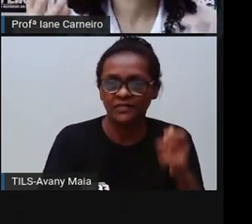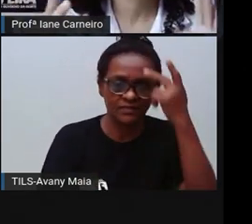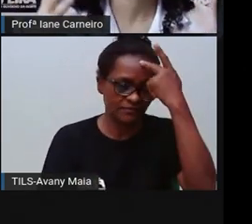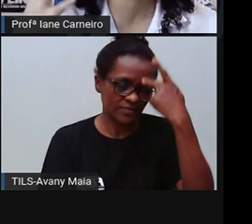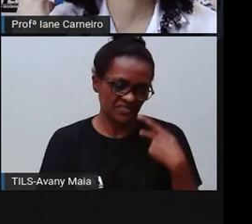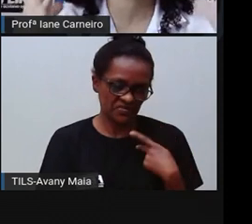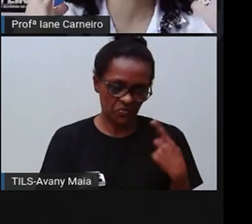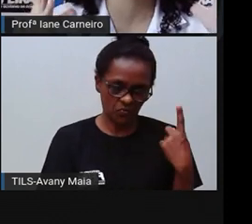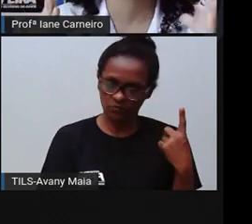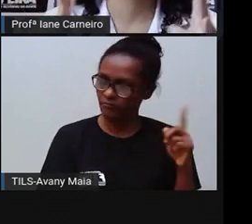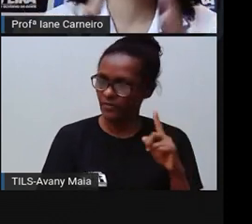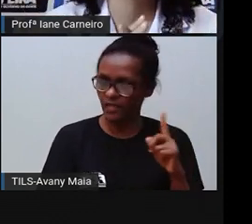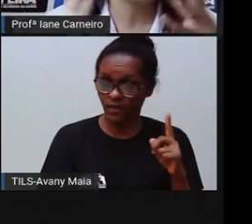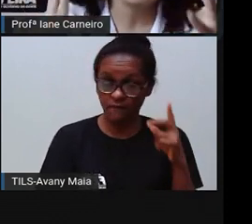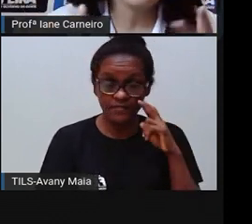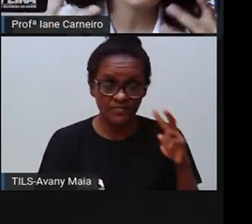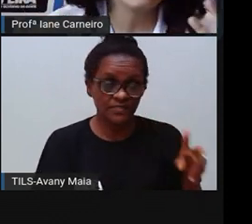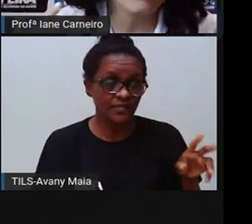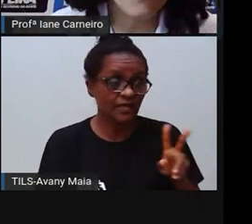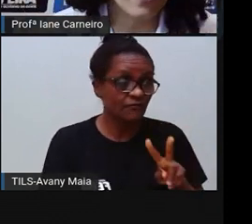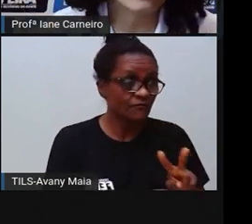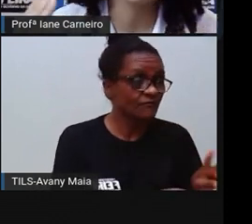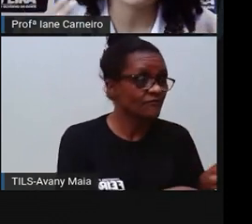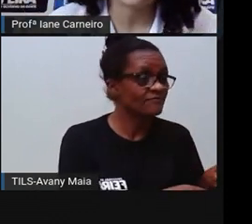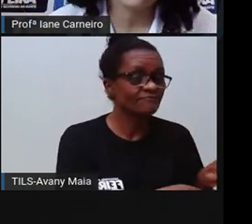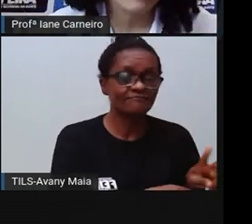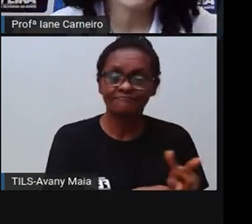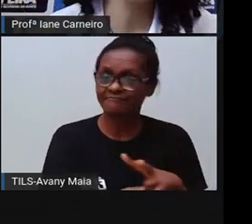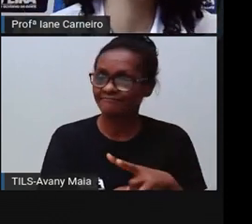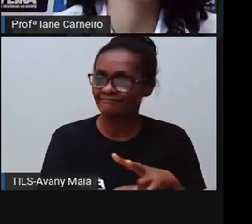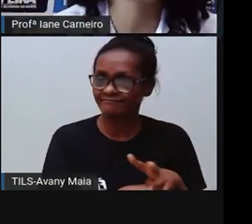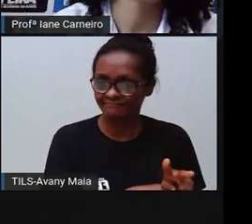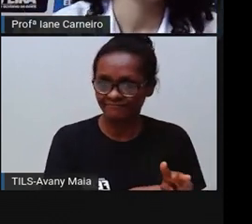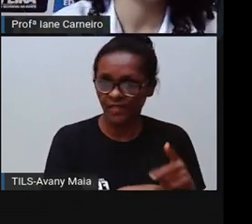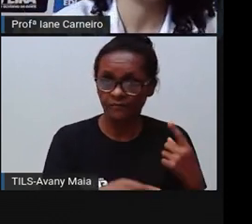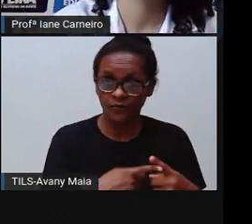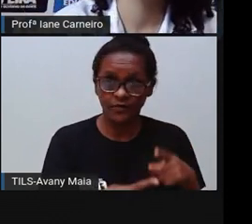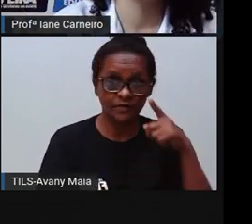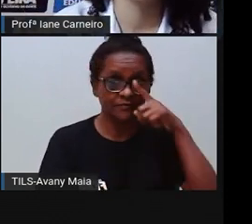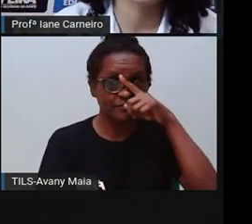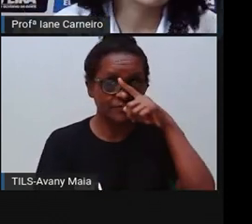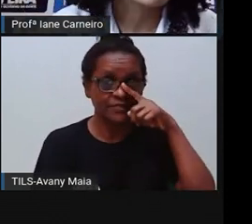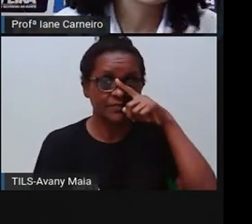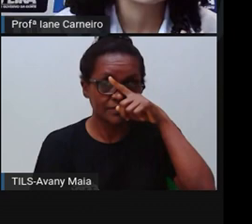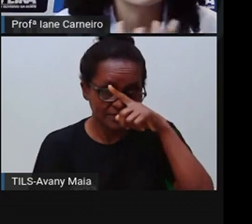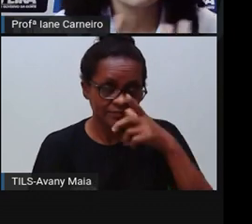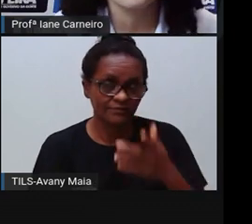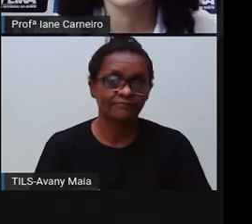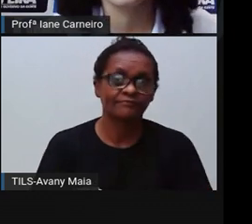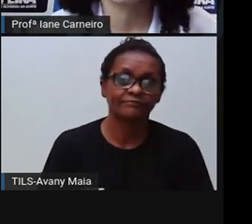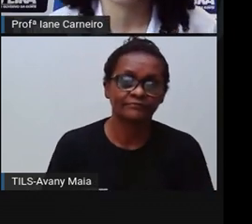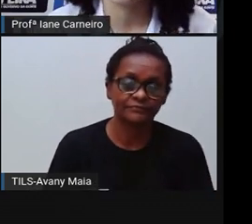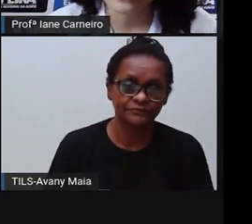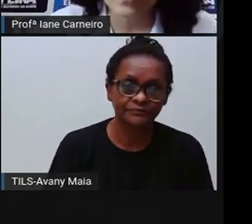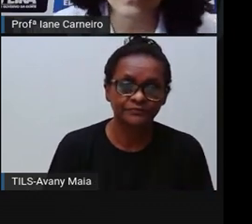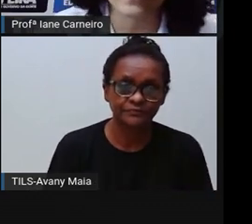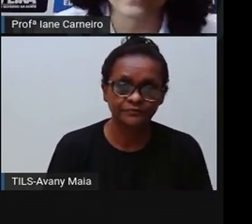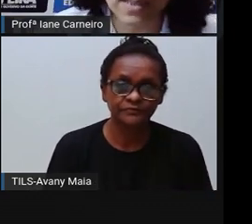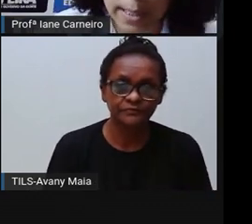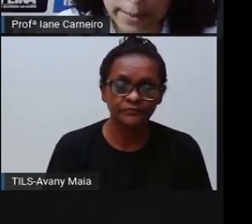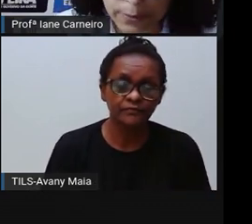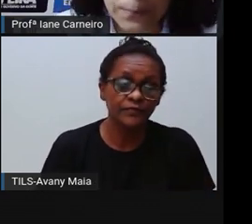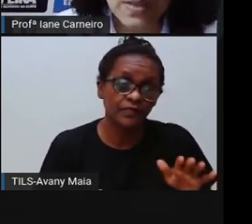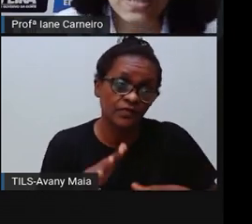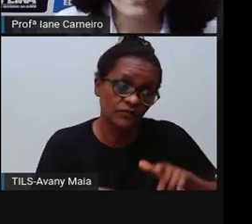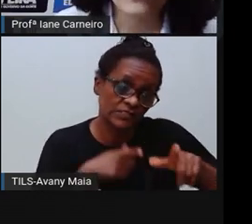que devem ser feitas apenas por adultos. Crianças não podem fazer algumas coisas,